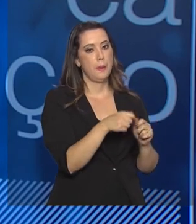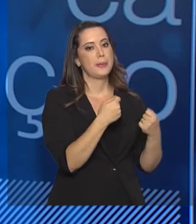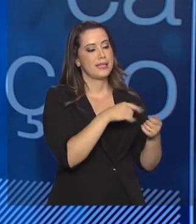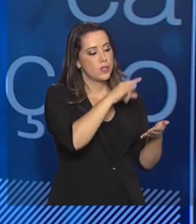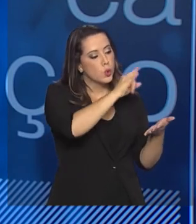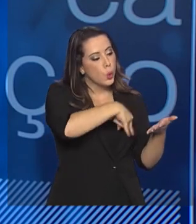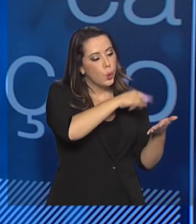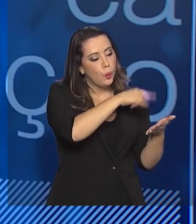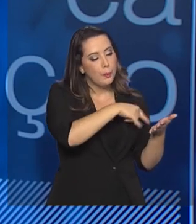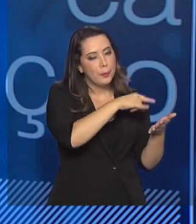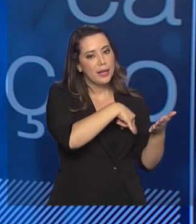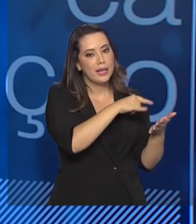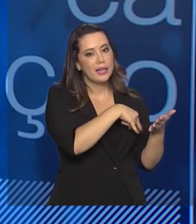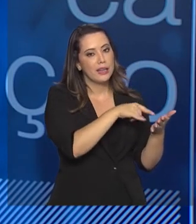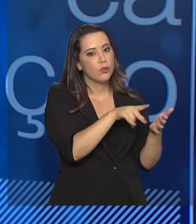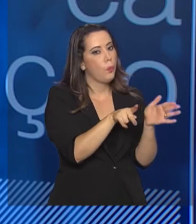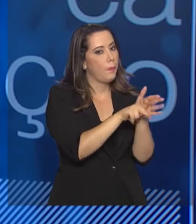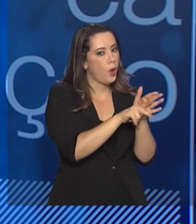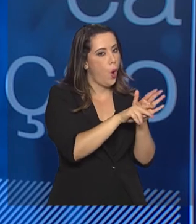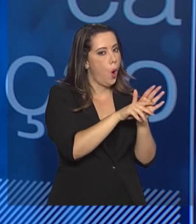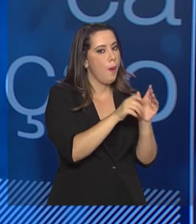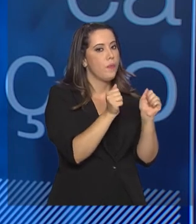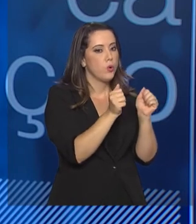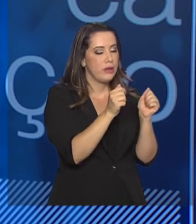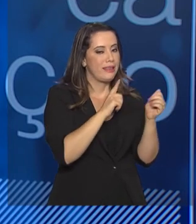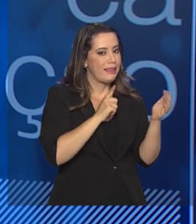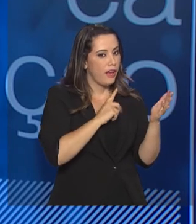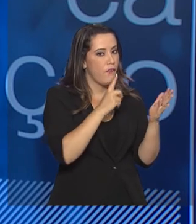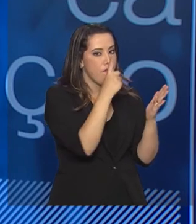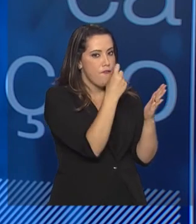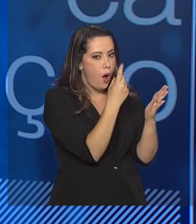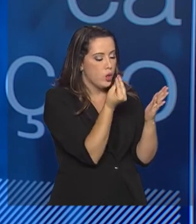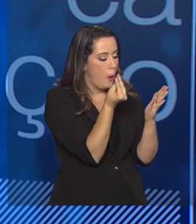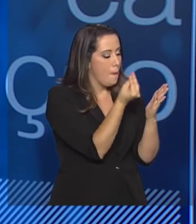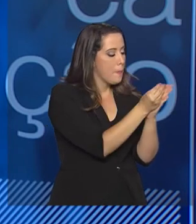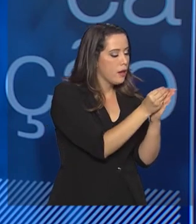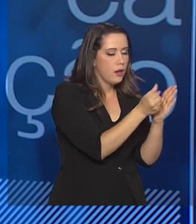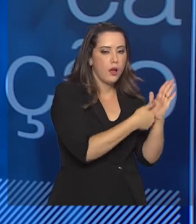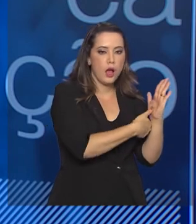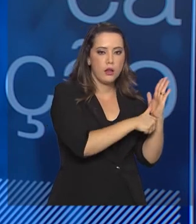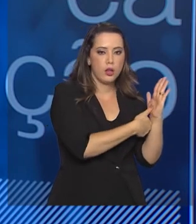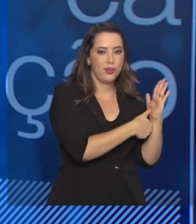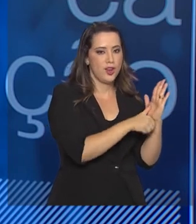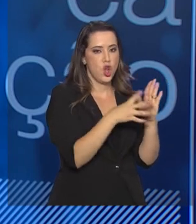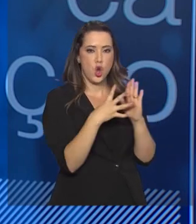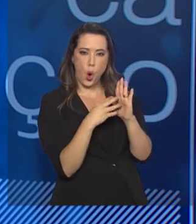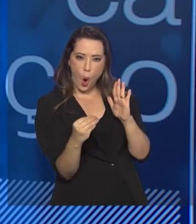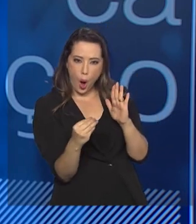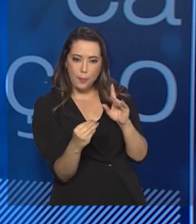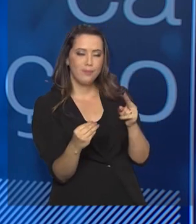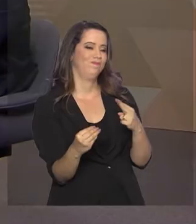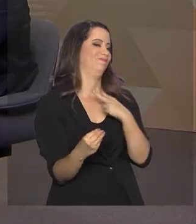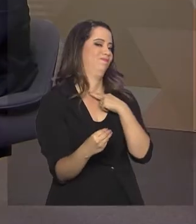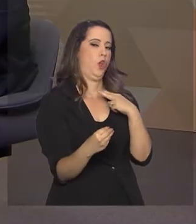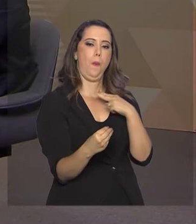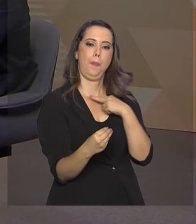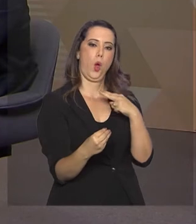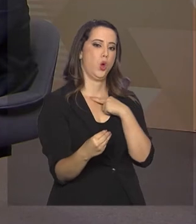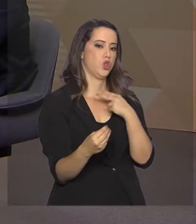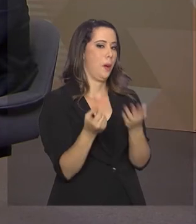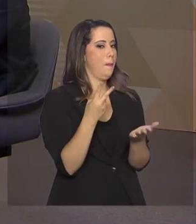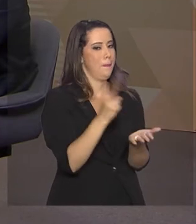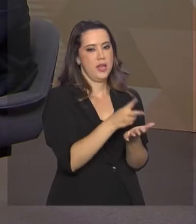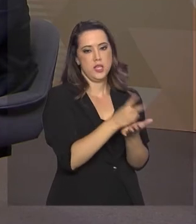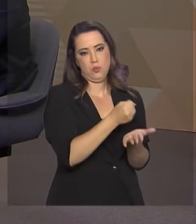documento de identificação original com foto, cópias não serão permitidas, cópias autenticadas